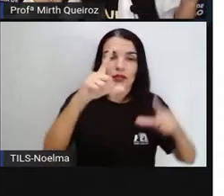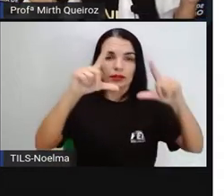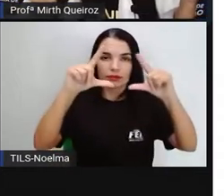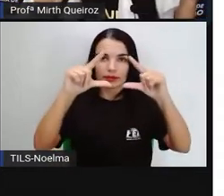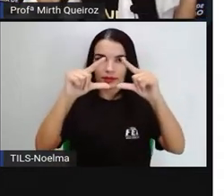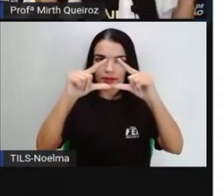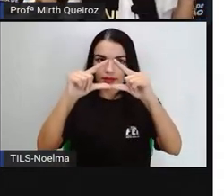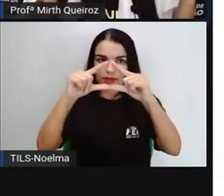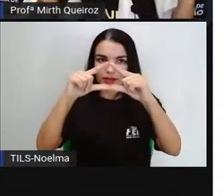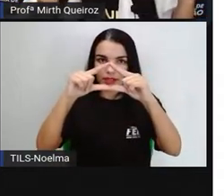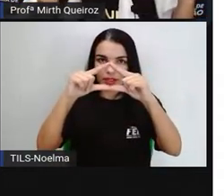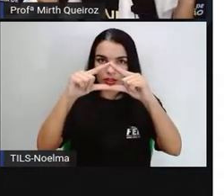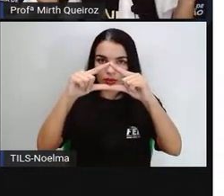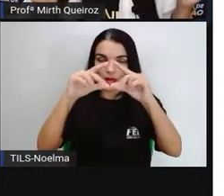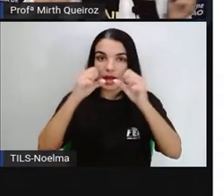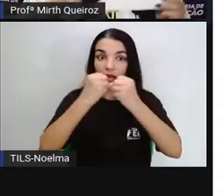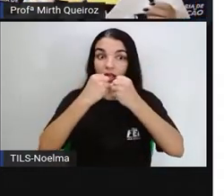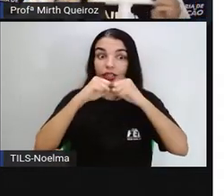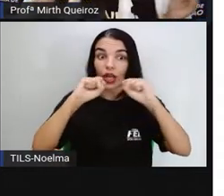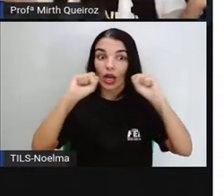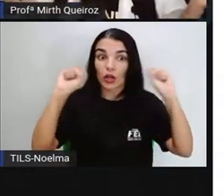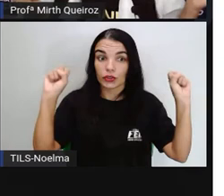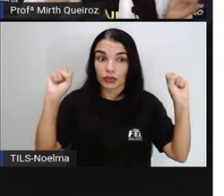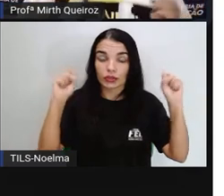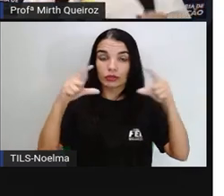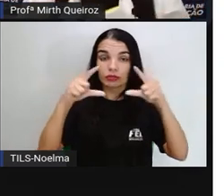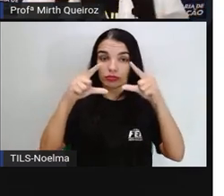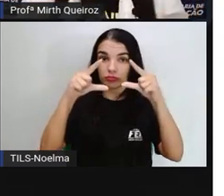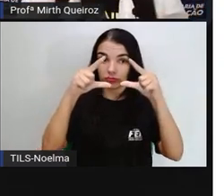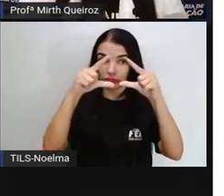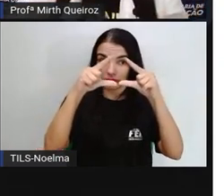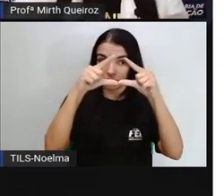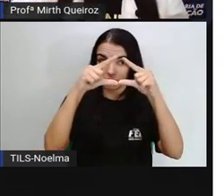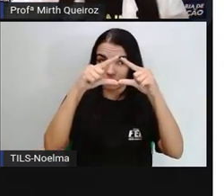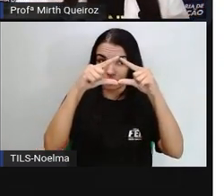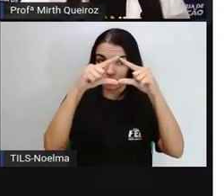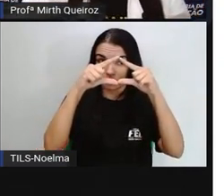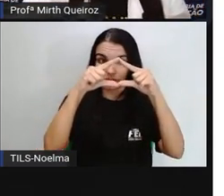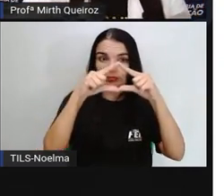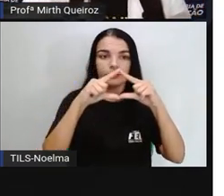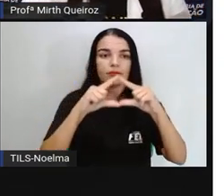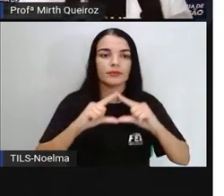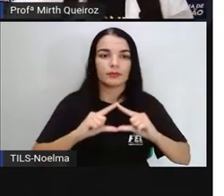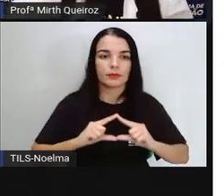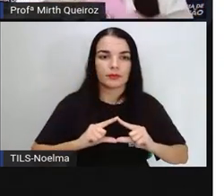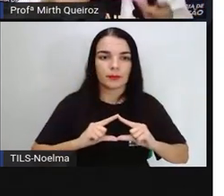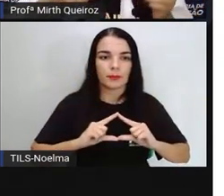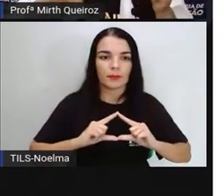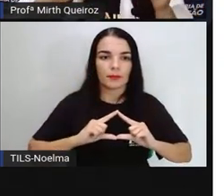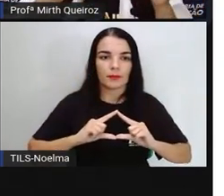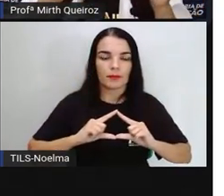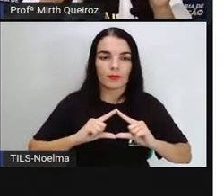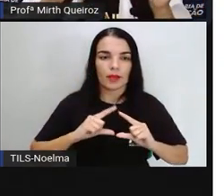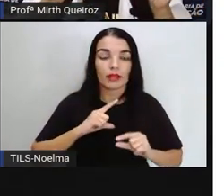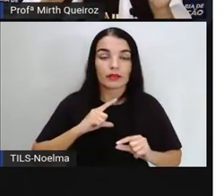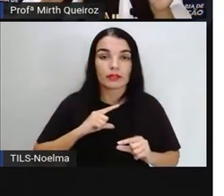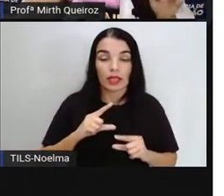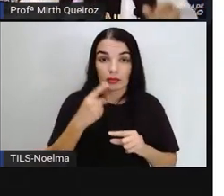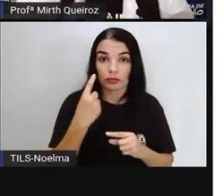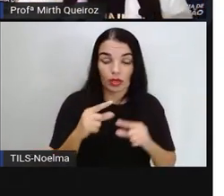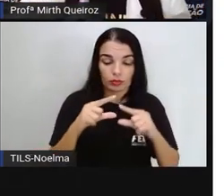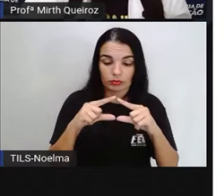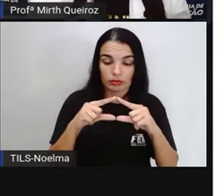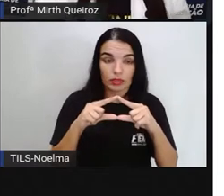grandes, certo? Dois triângulos grandes. Nós temos um triângulo médio.